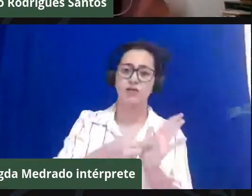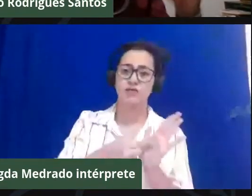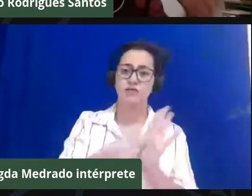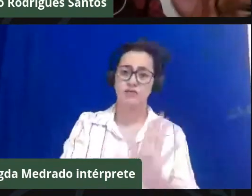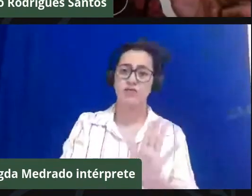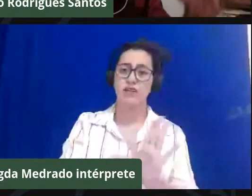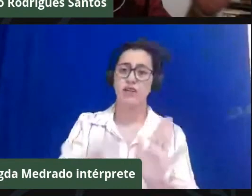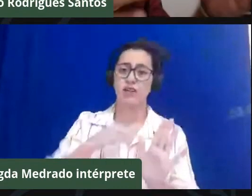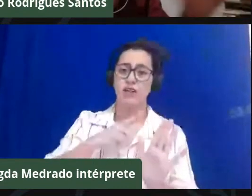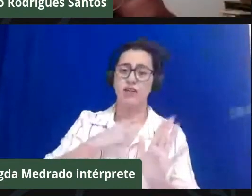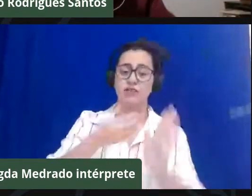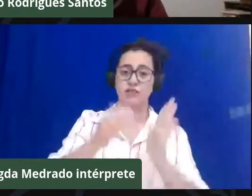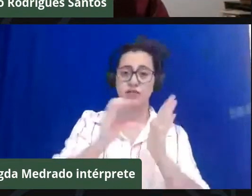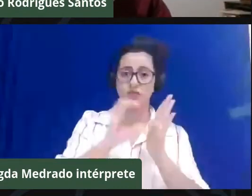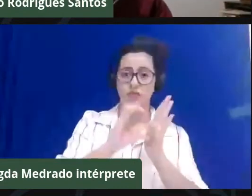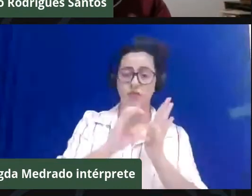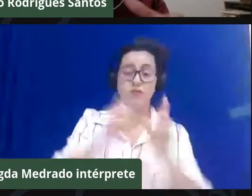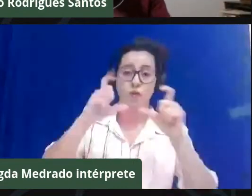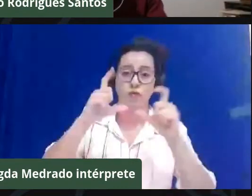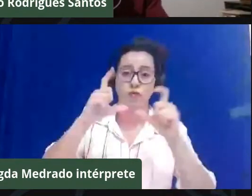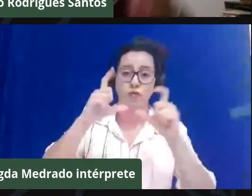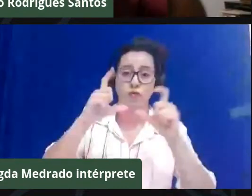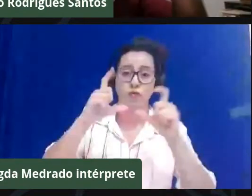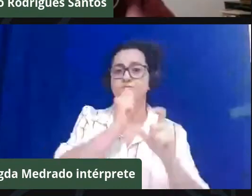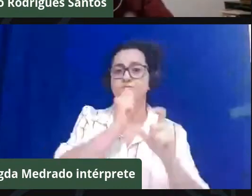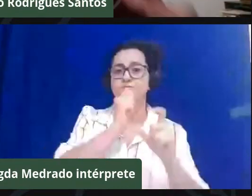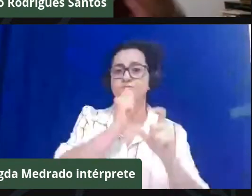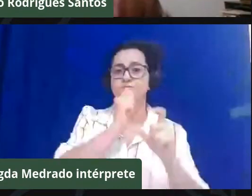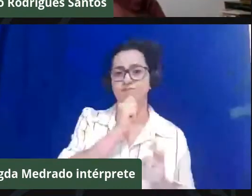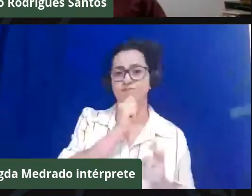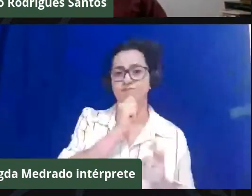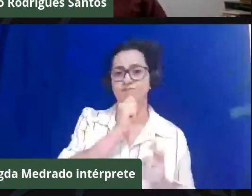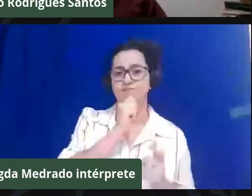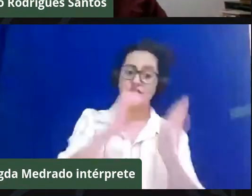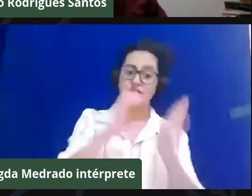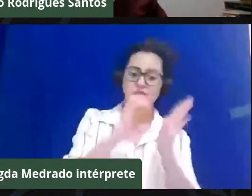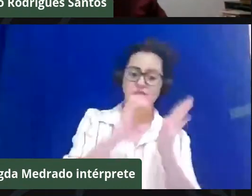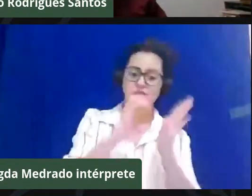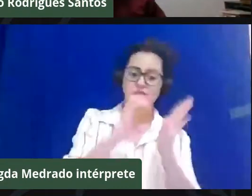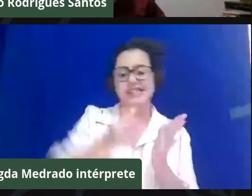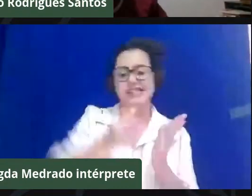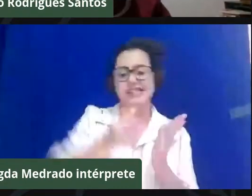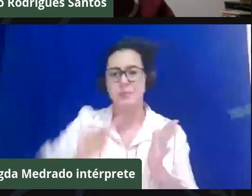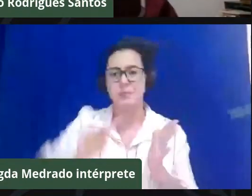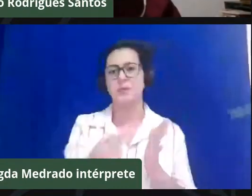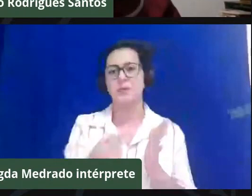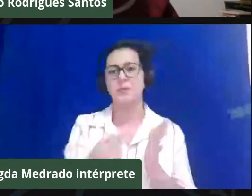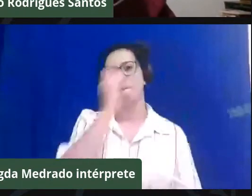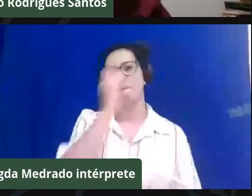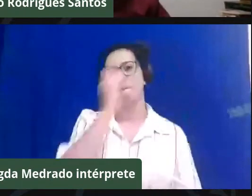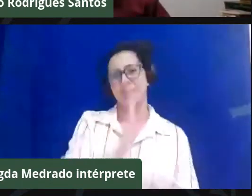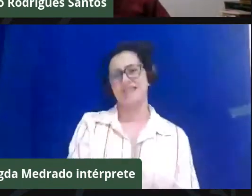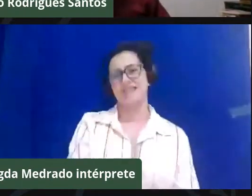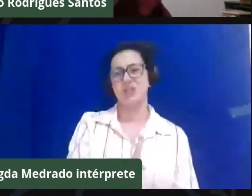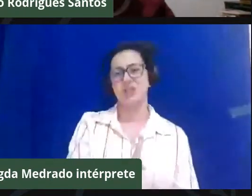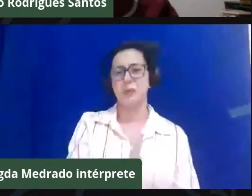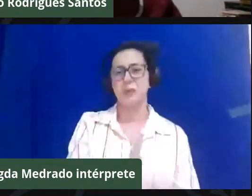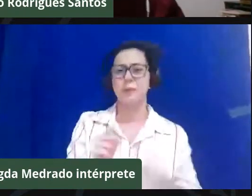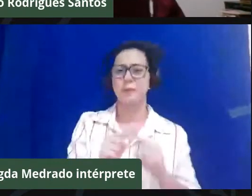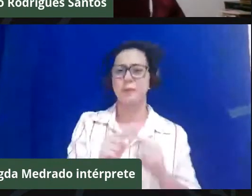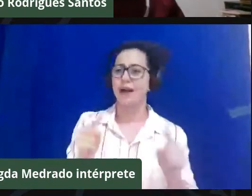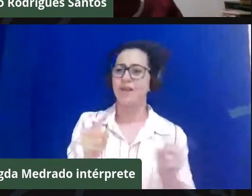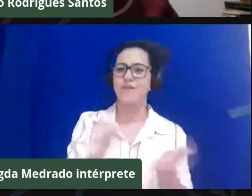única foto dizendo, olha, as comunidades quilombolas têm uma relação simbiótica com meio ambiente, são elas que preservam a natureza,